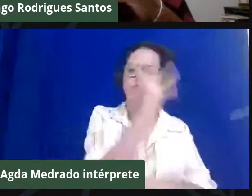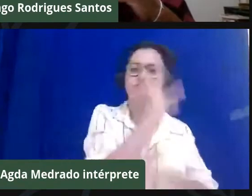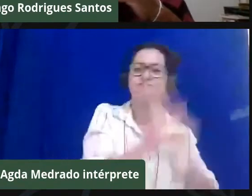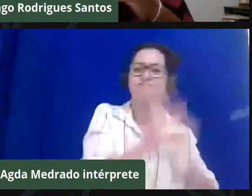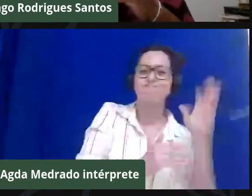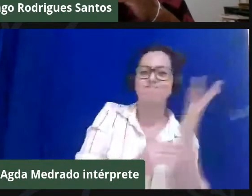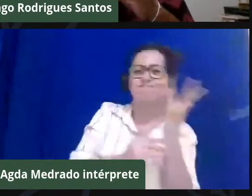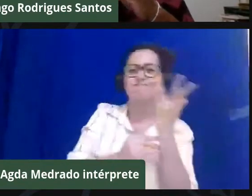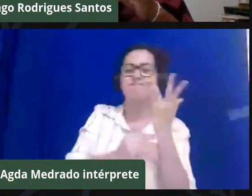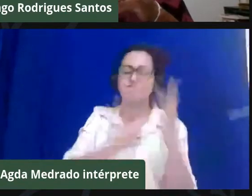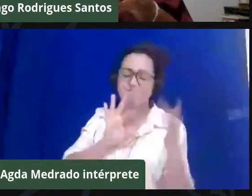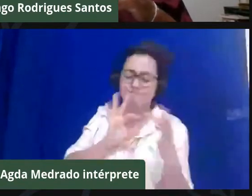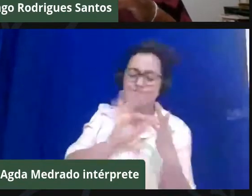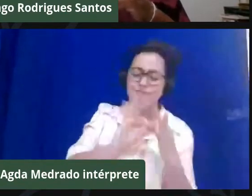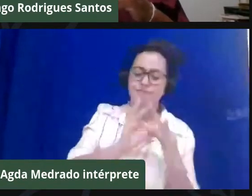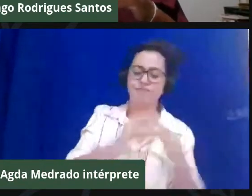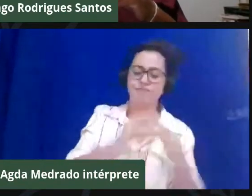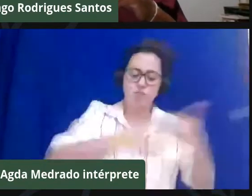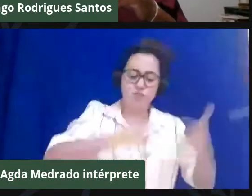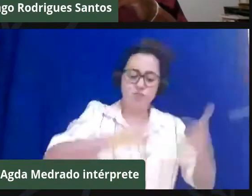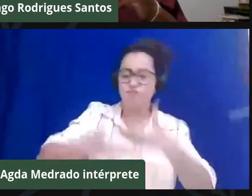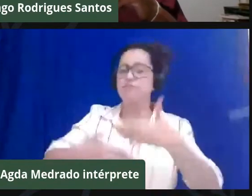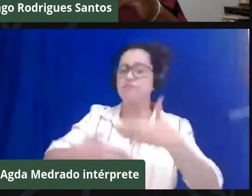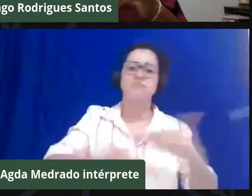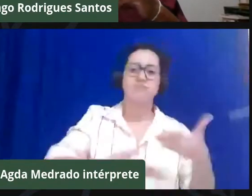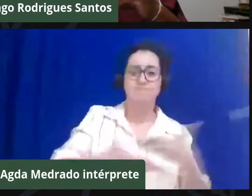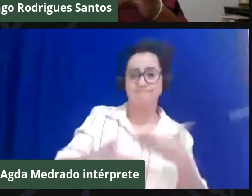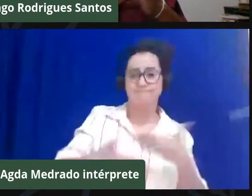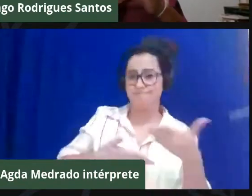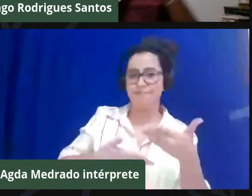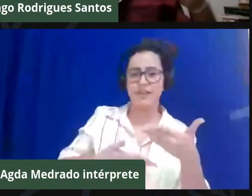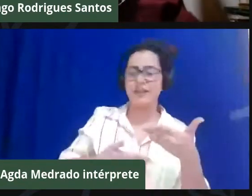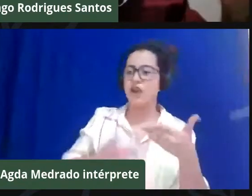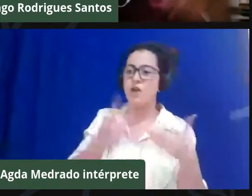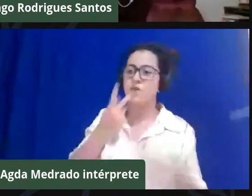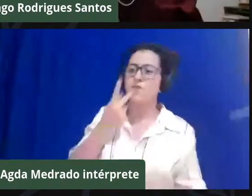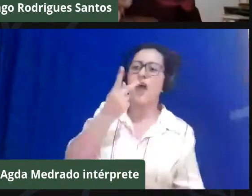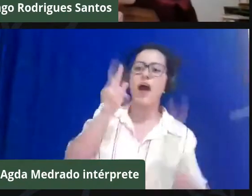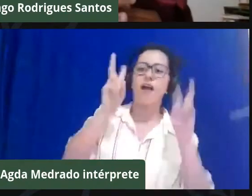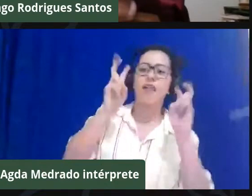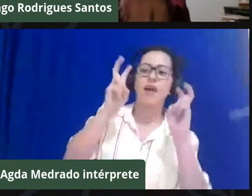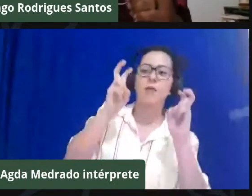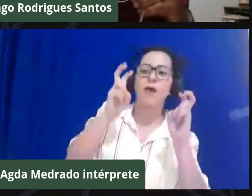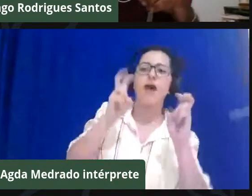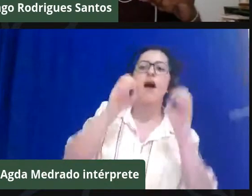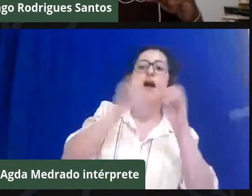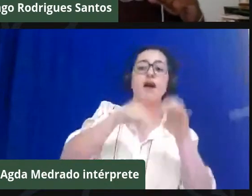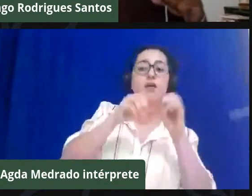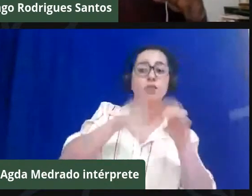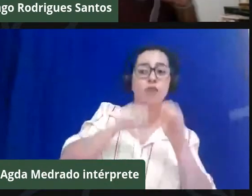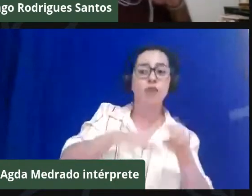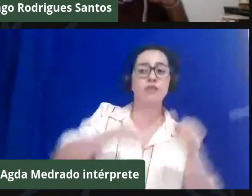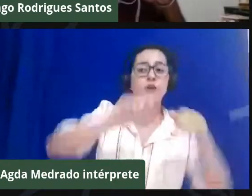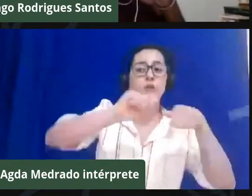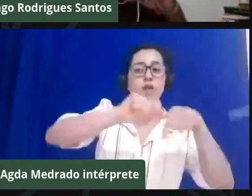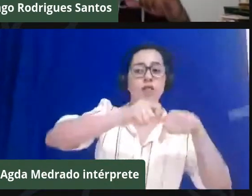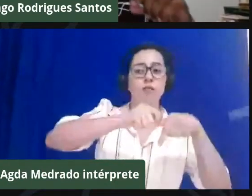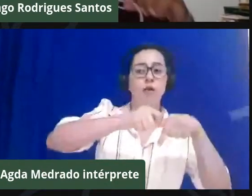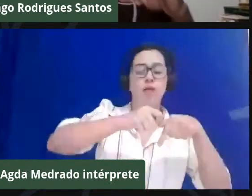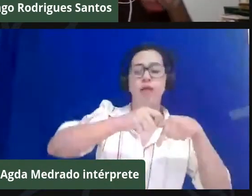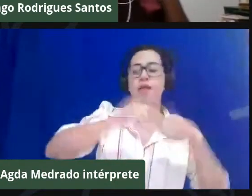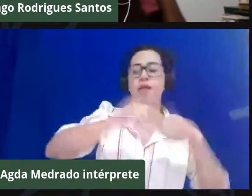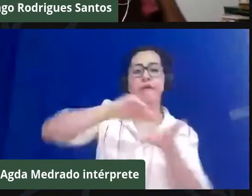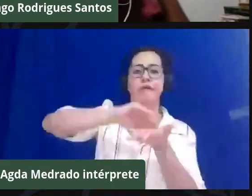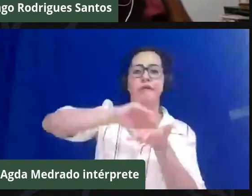então, é impossível, né, Valéria, para a gente falar de educação escolar quilombola sem remeter à questão ambiental, na medida que